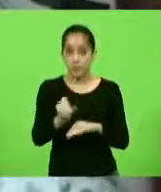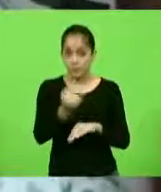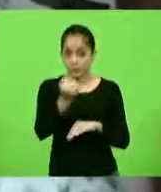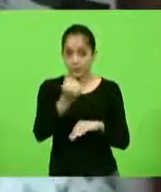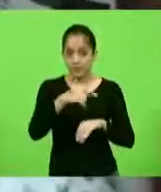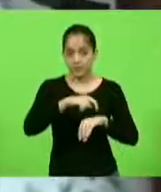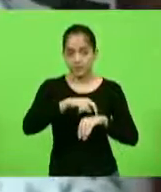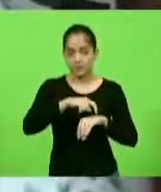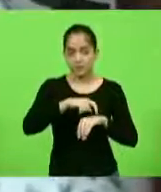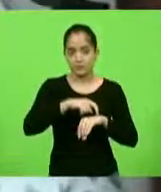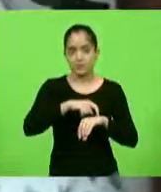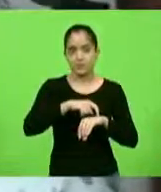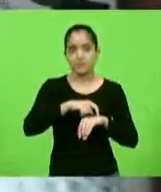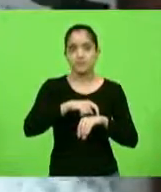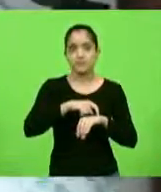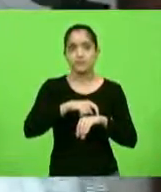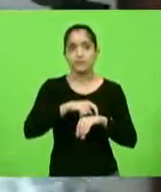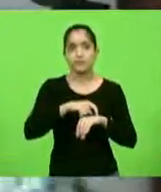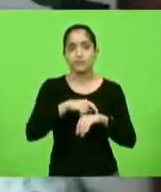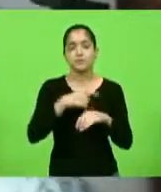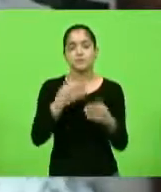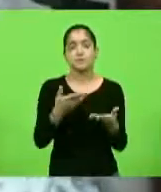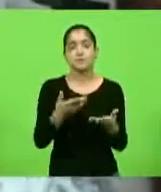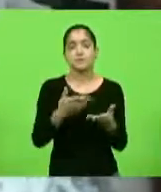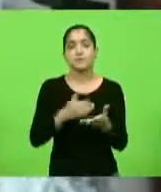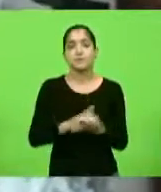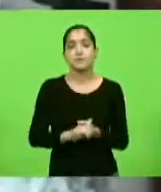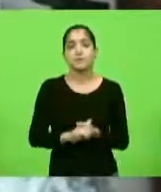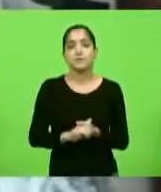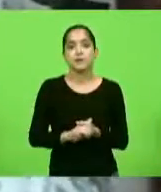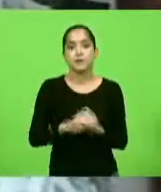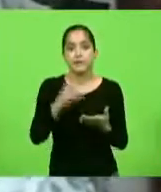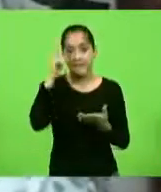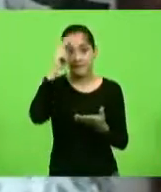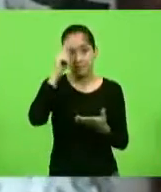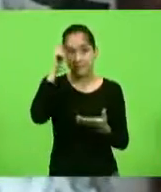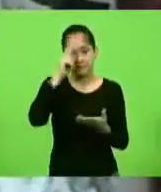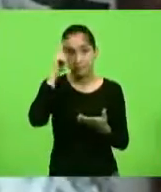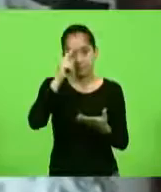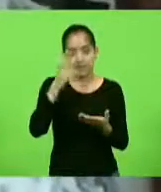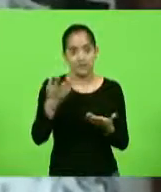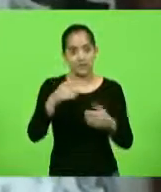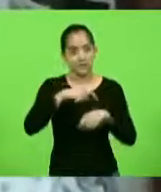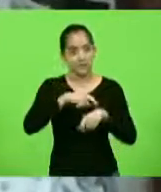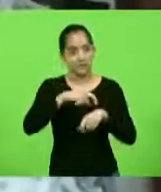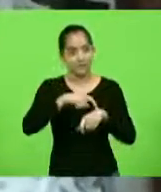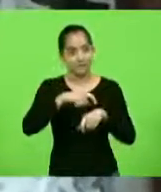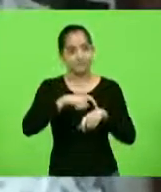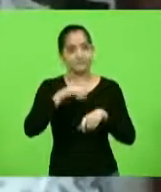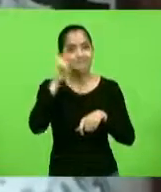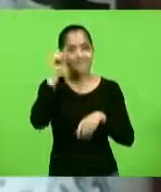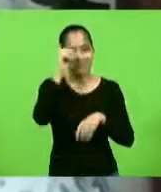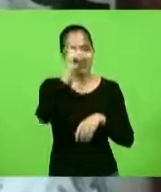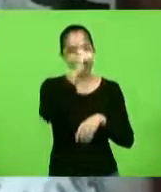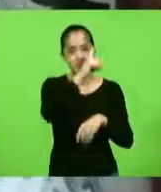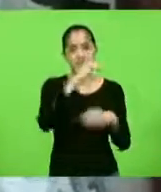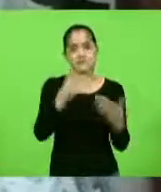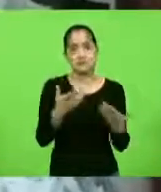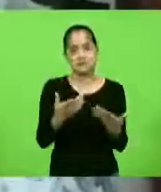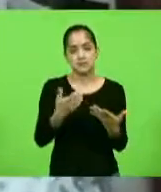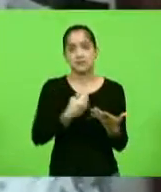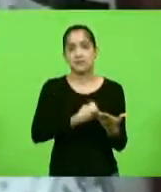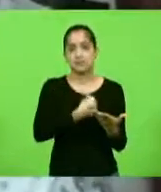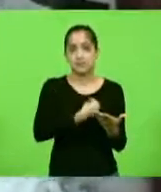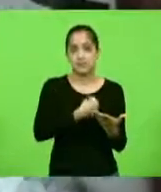gancho, sabe, deputado Vicente, que eu quero lembrar que nesses momentos, nesses dias tão difíceis, em que nós